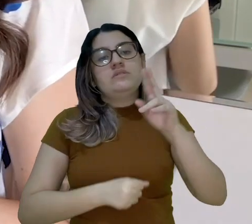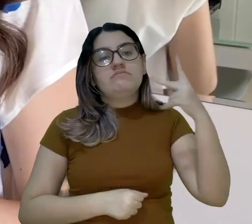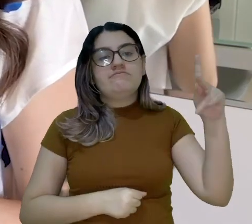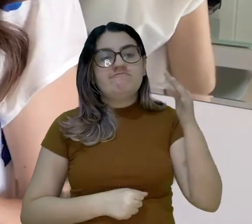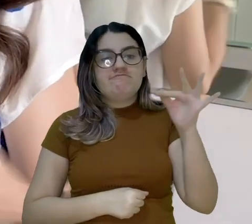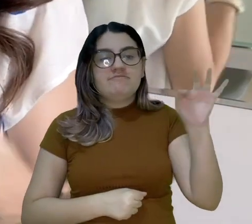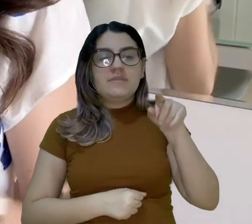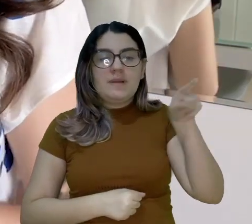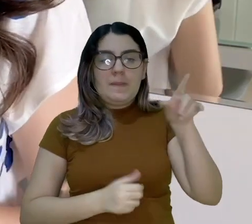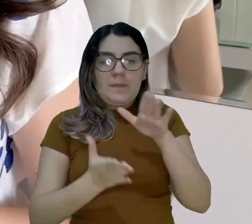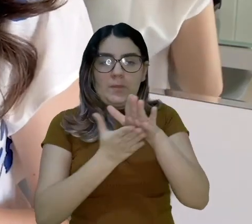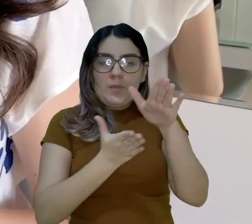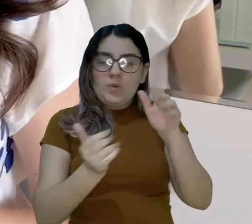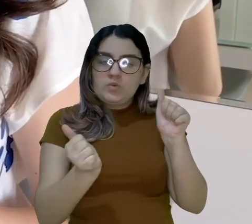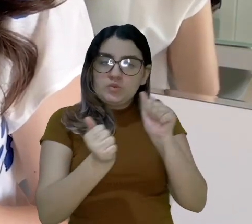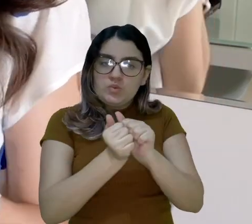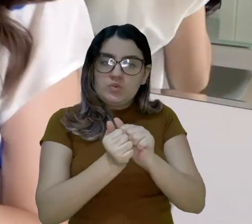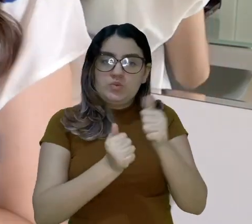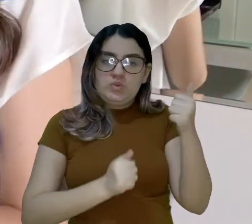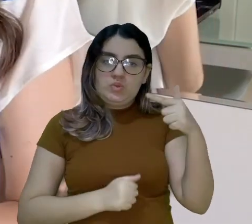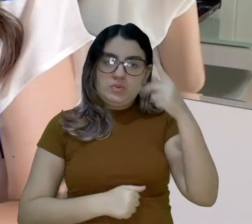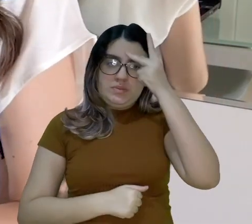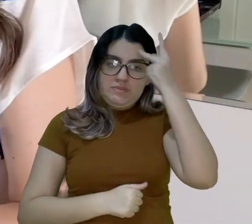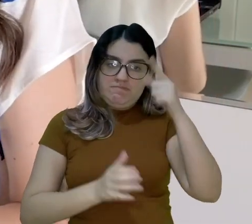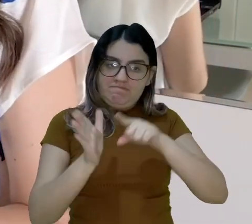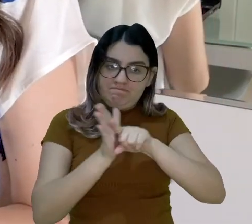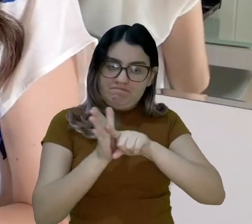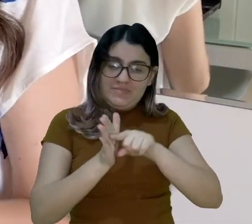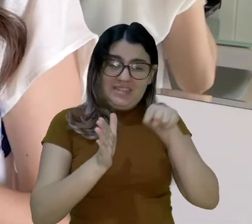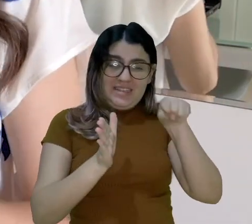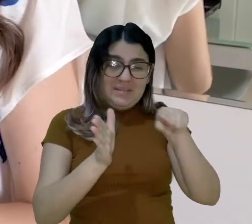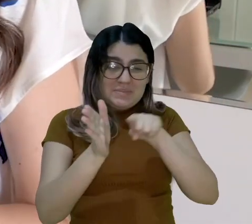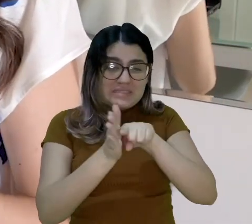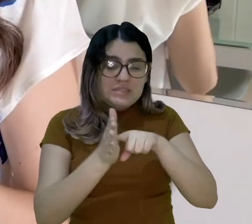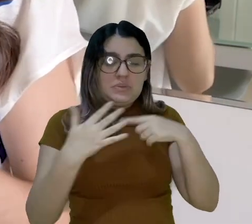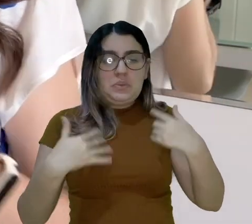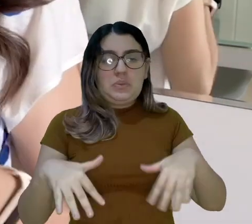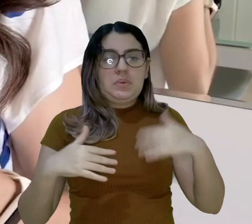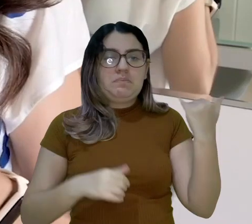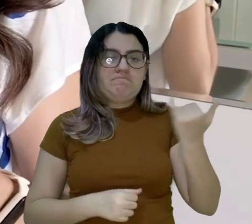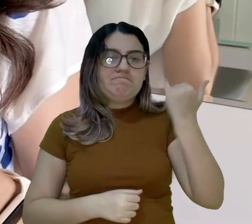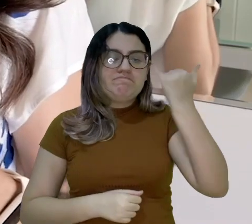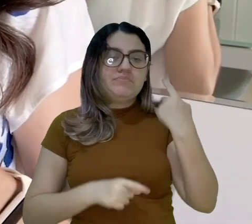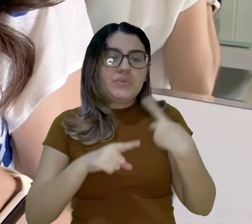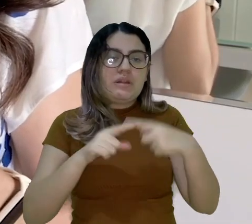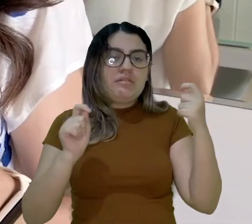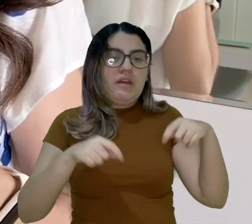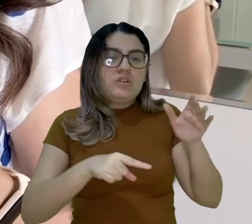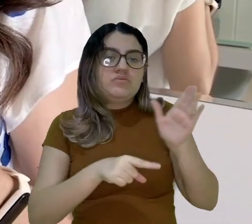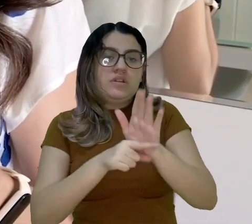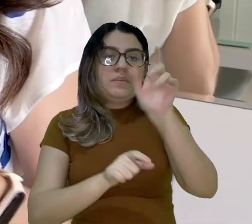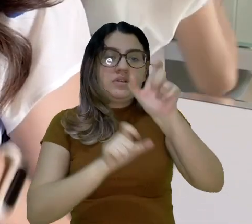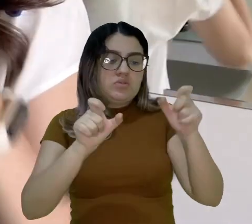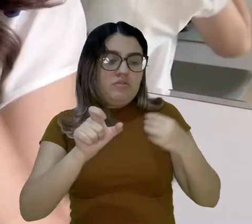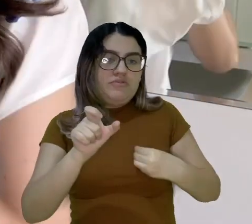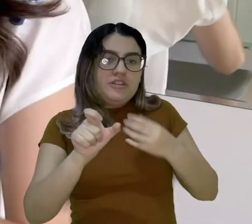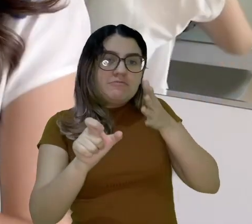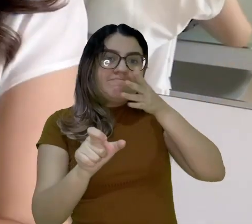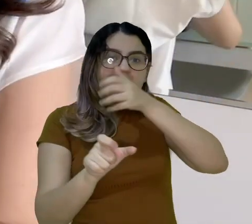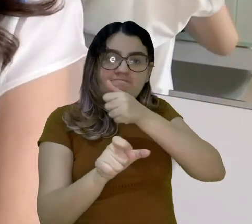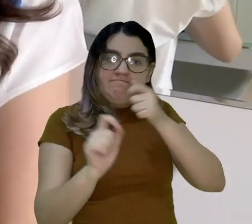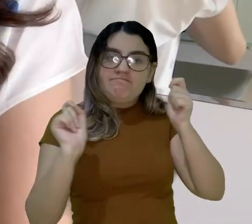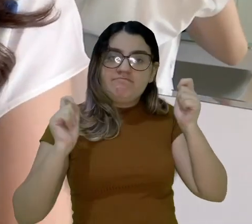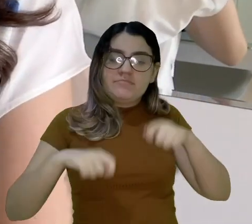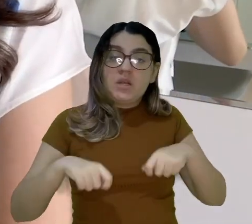francesa e publicou o estudo com outros 12 pesquisadores. Esse estudo é super importante porque pode ajudar a